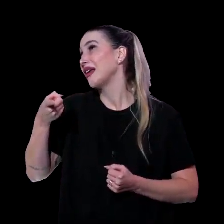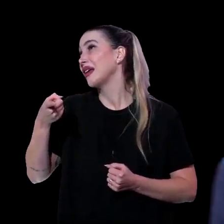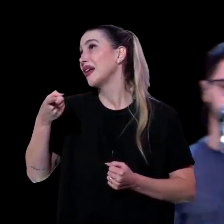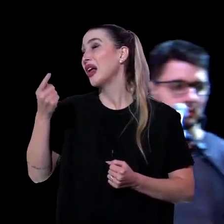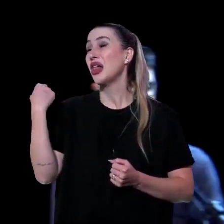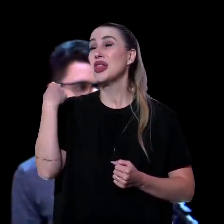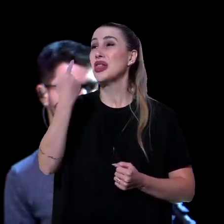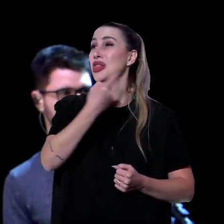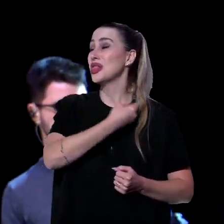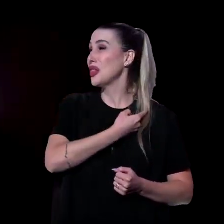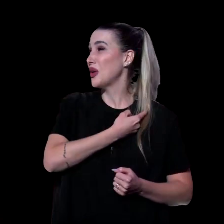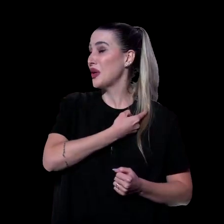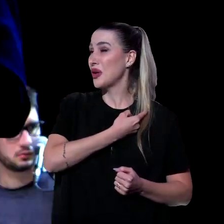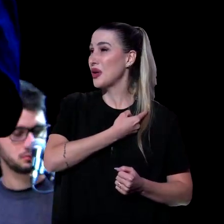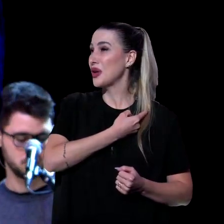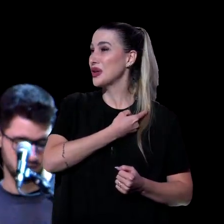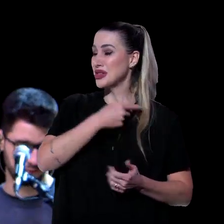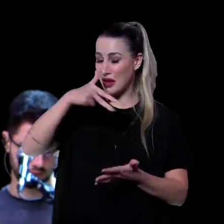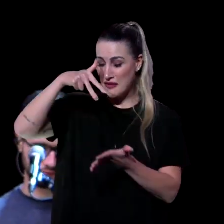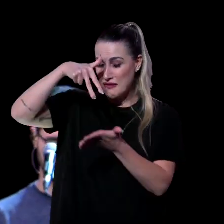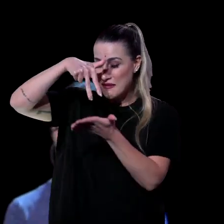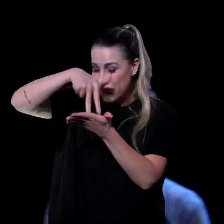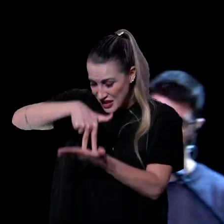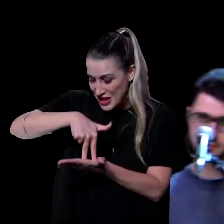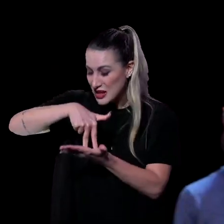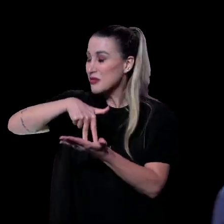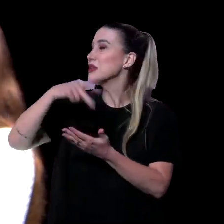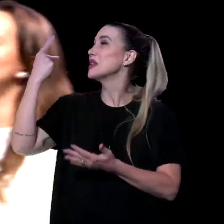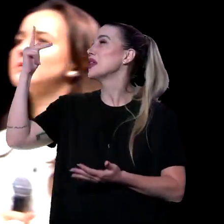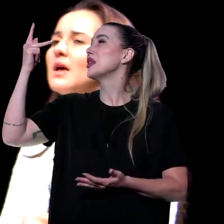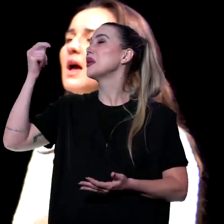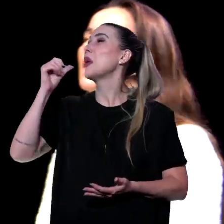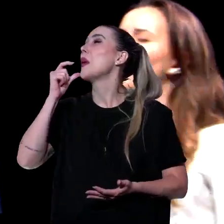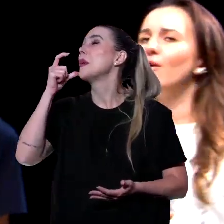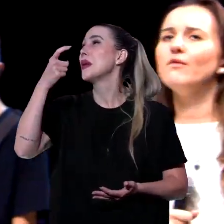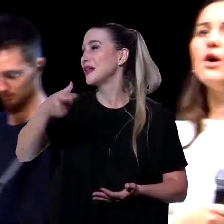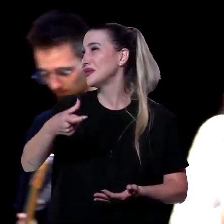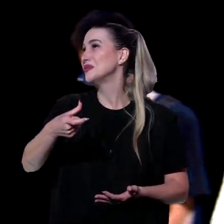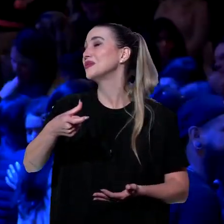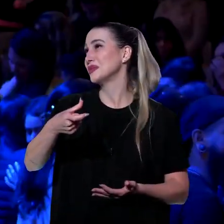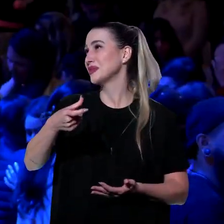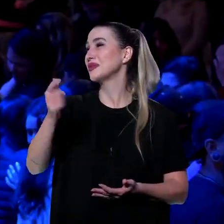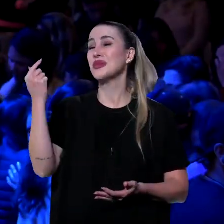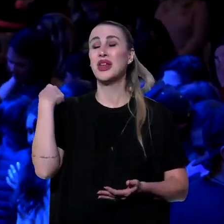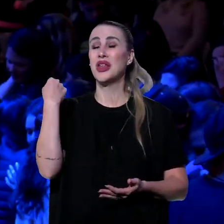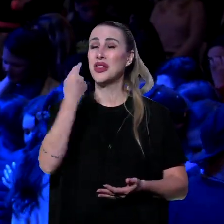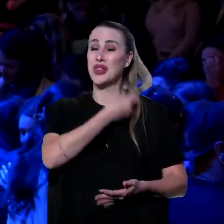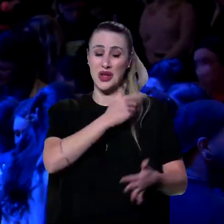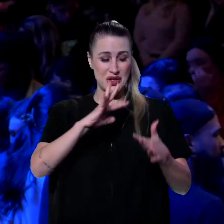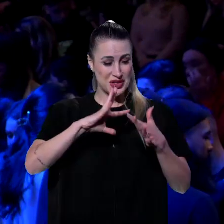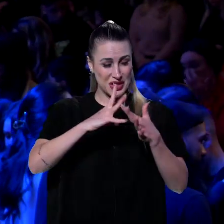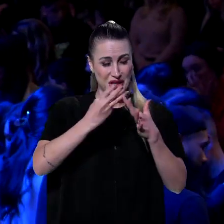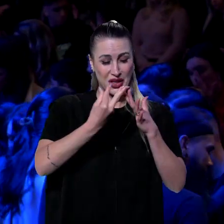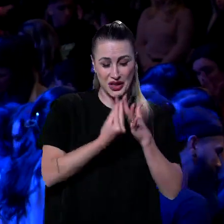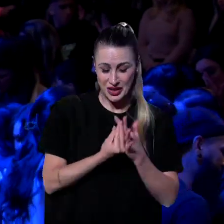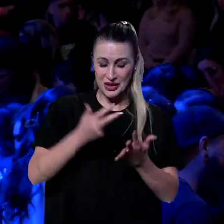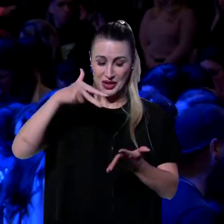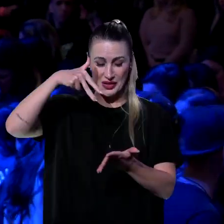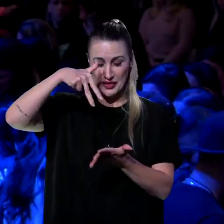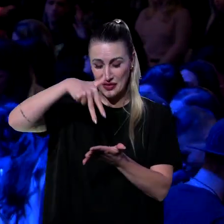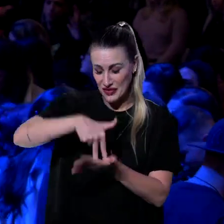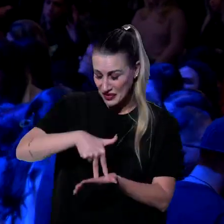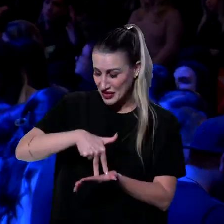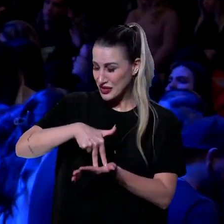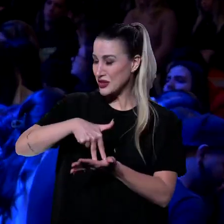inabaláveis no Senhor. Deus que nós sejamos uma igreja que está firme diante das opressões. Diante